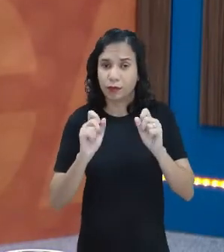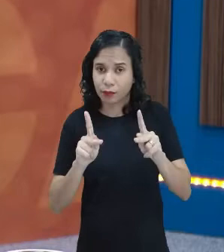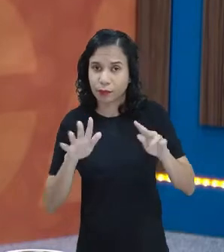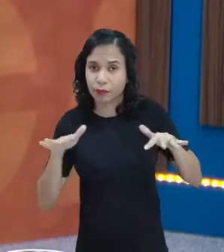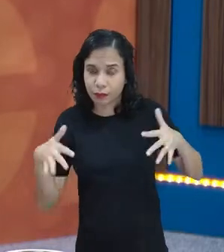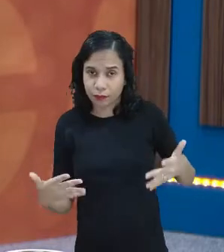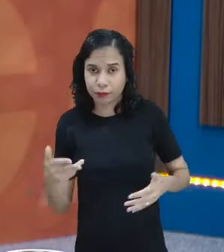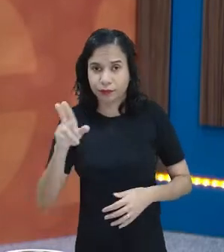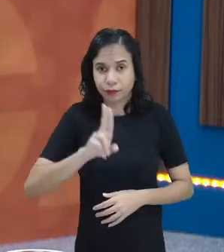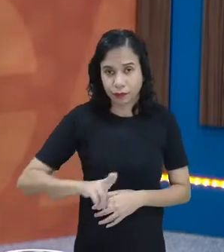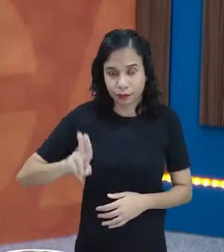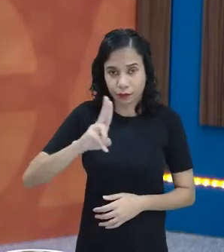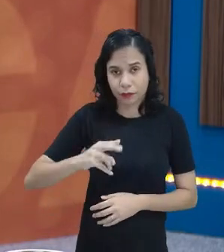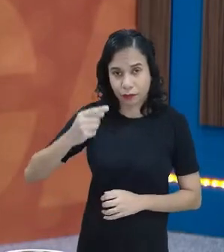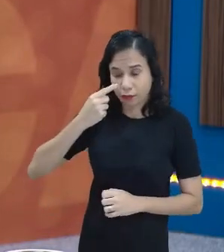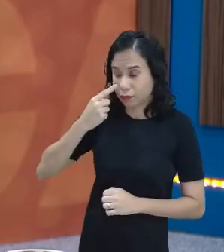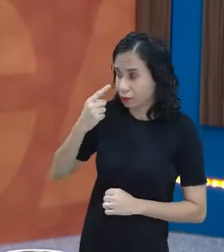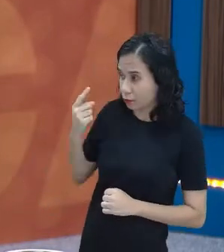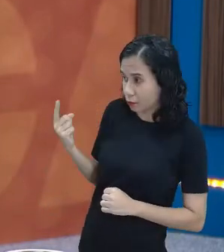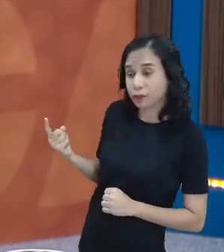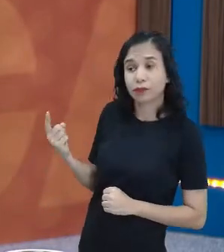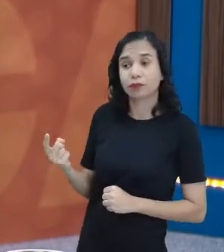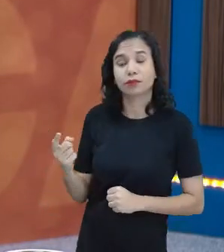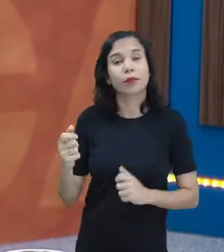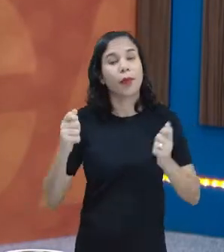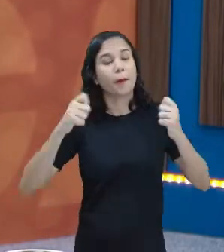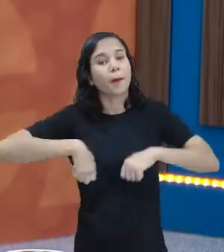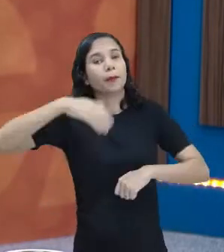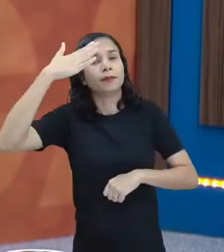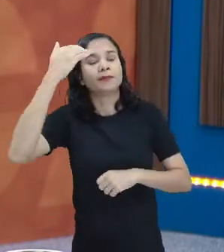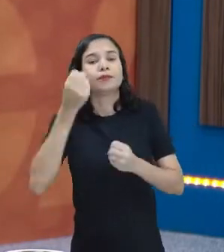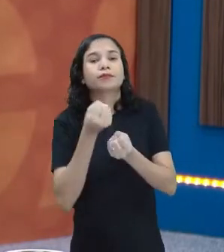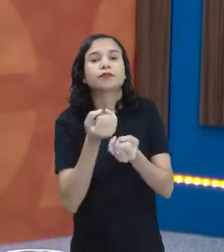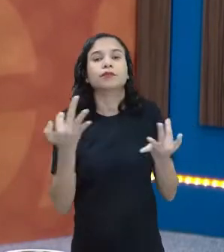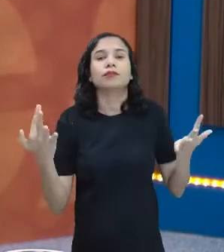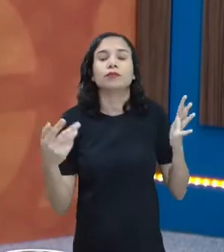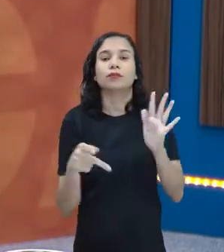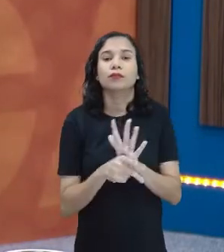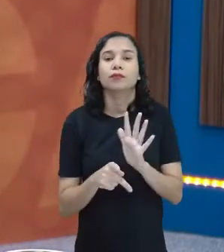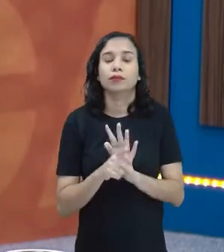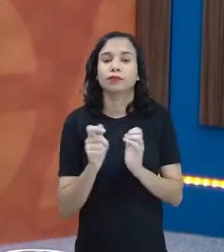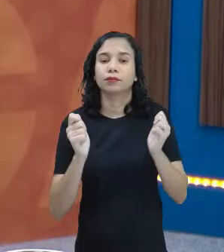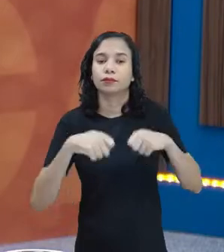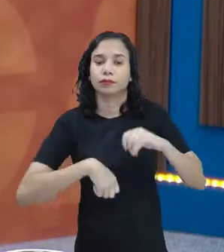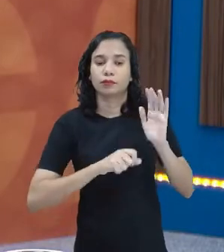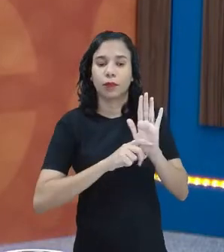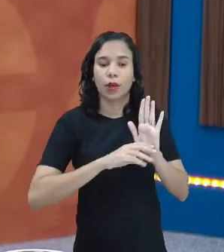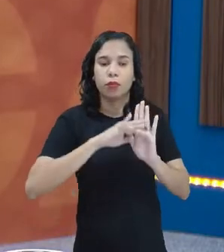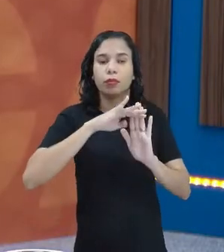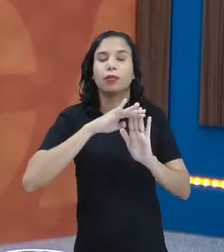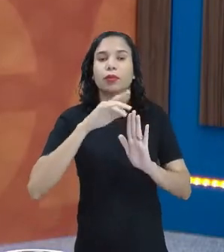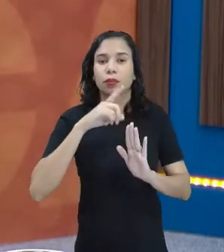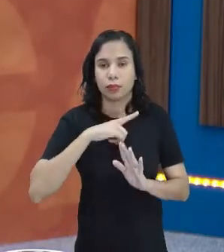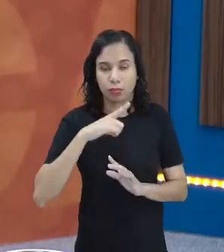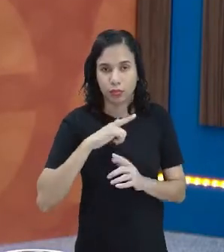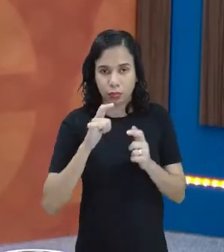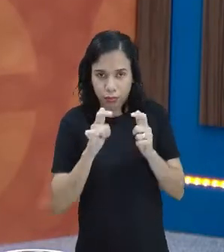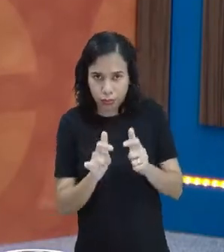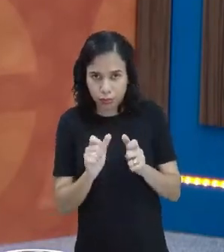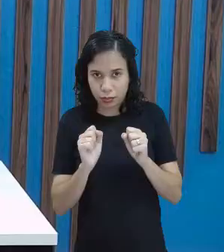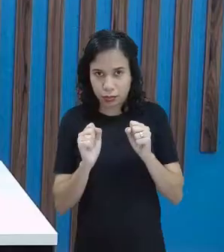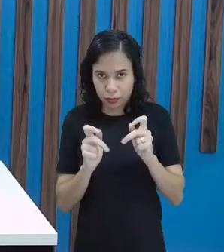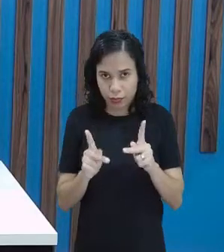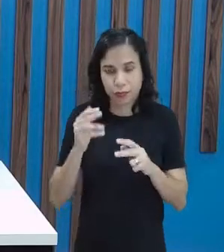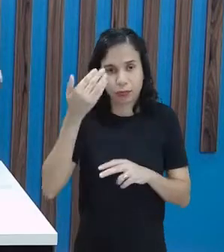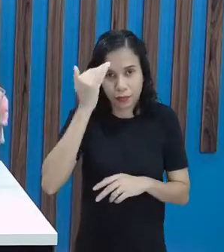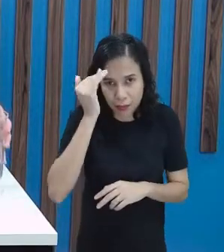através desse medidor aqui, eu vou saber o quanto de capacidade tem o recipiente.